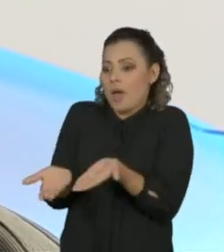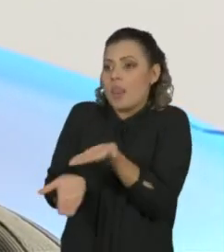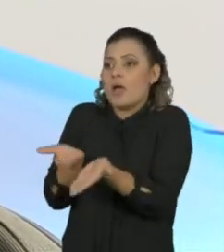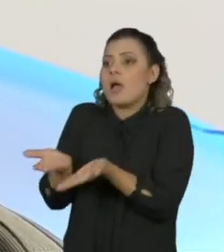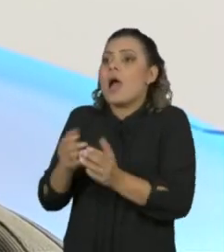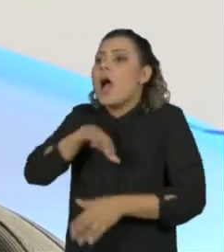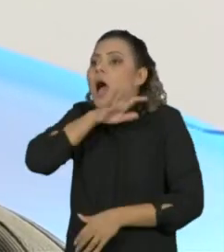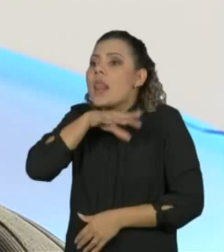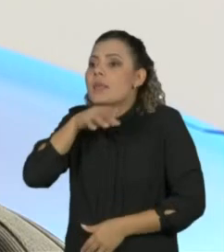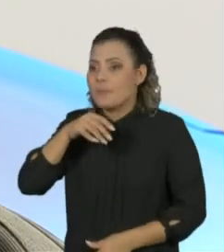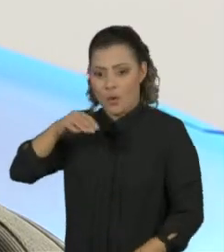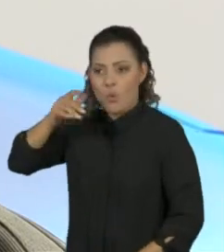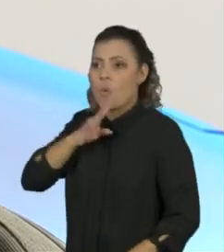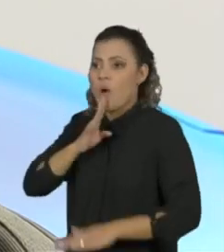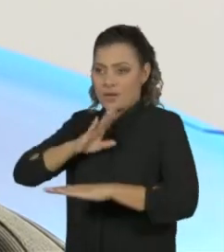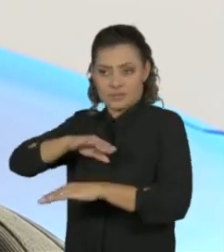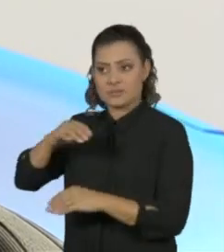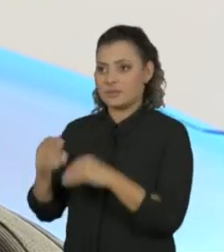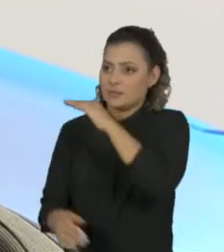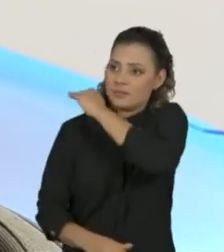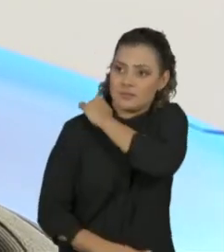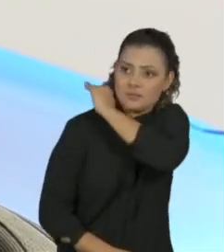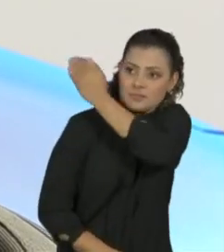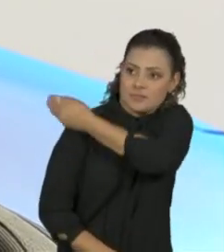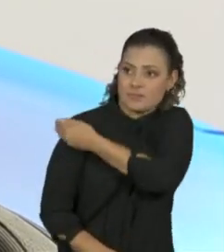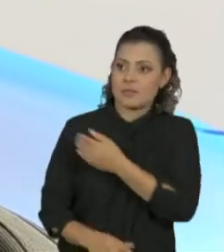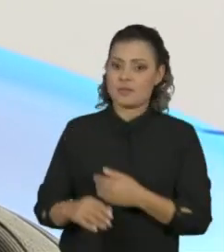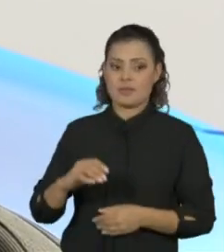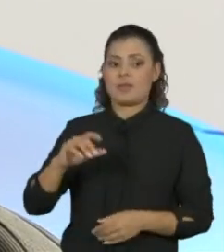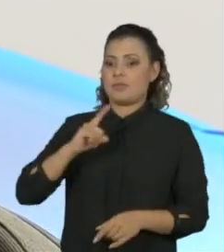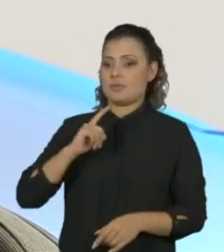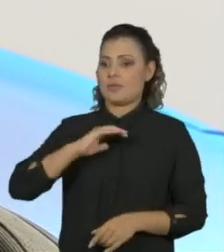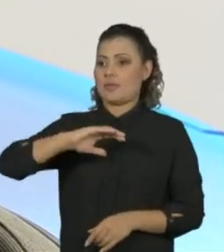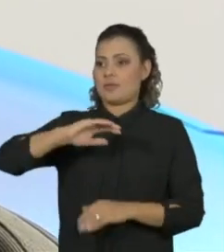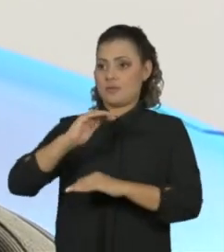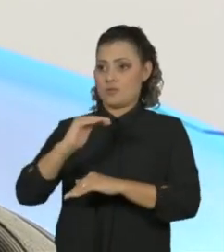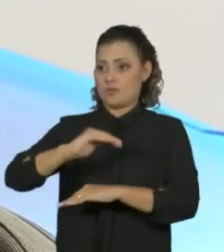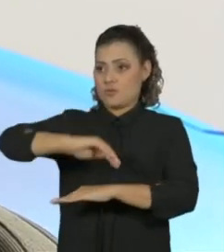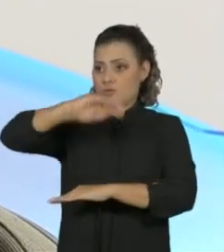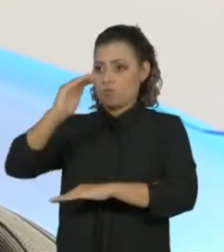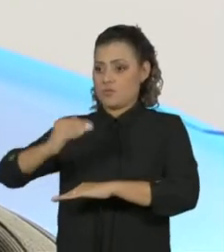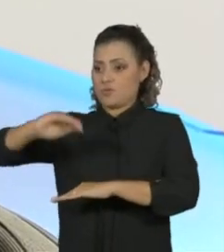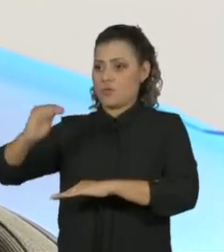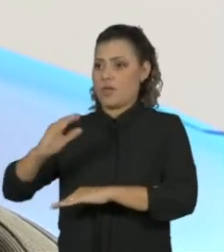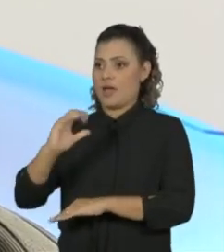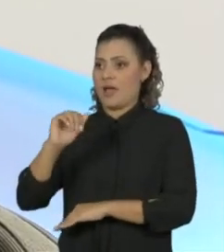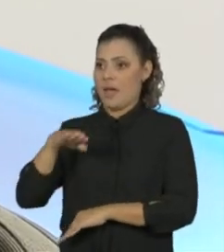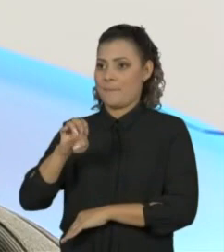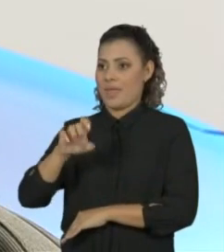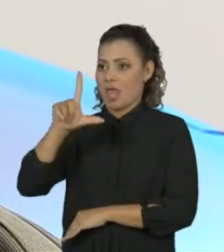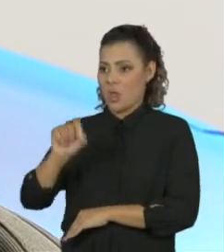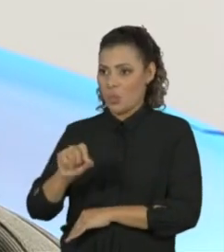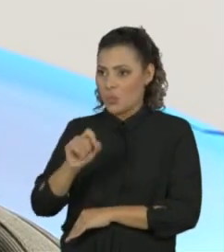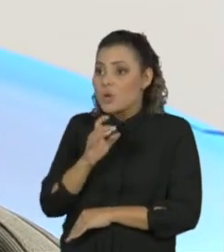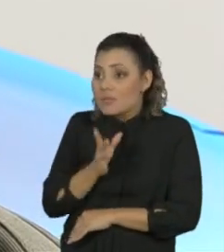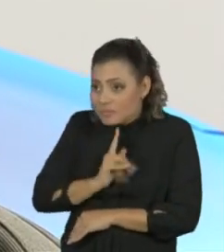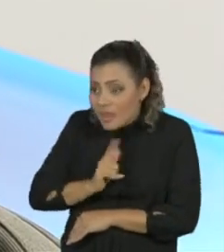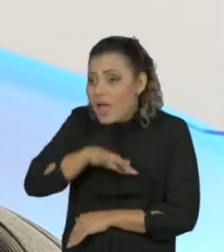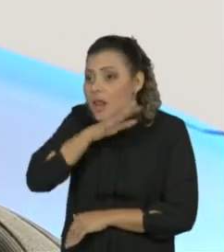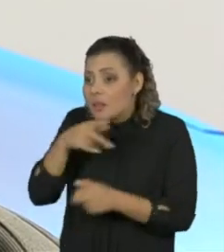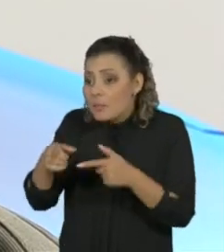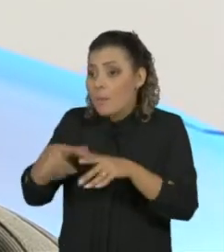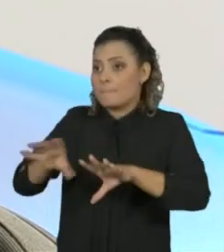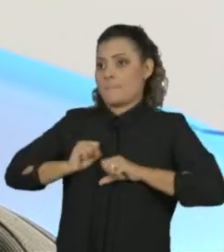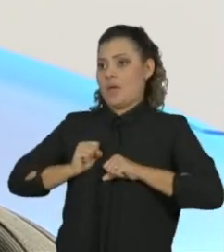Quem pega a MERS pode voltar a contrair ela dois anos depois ou um ano depois. E quando contrai de novo, tem sintomas de uma